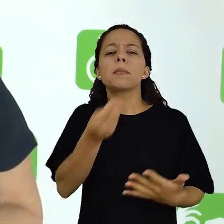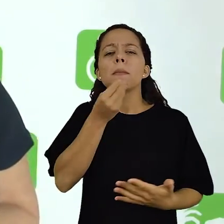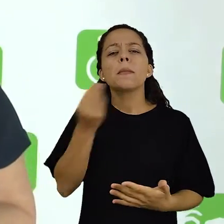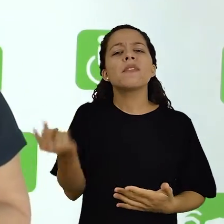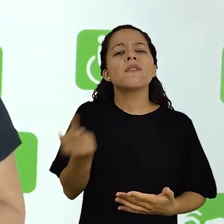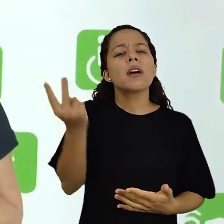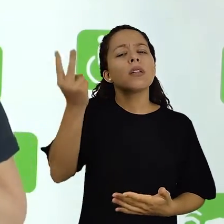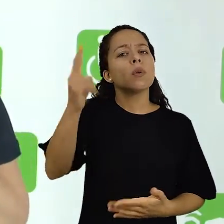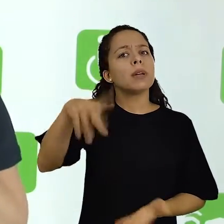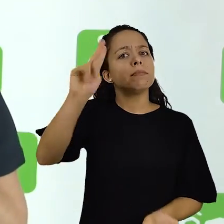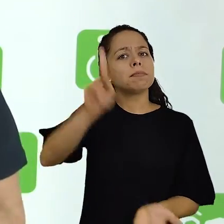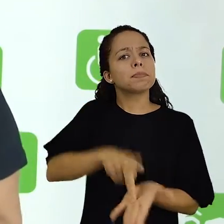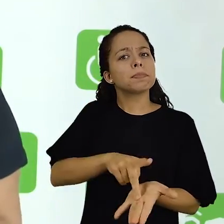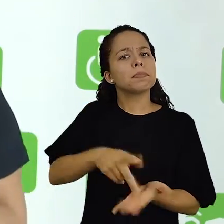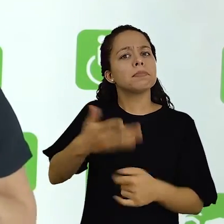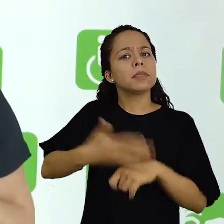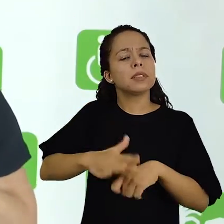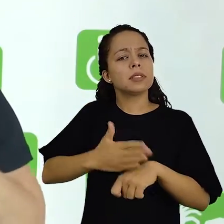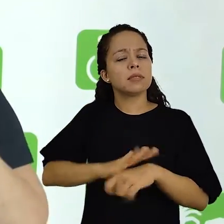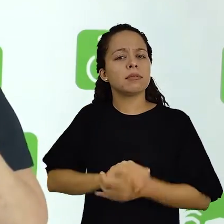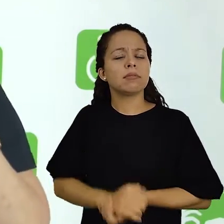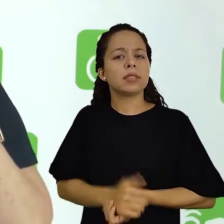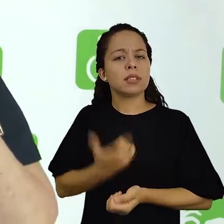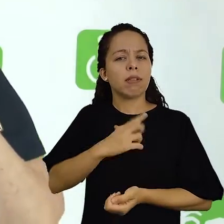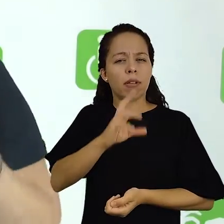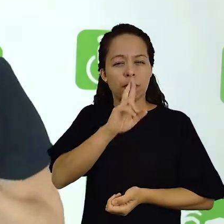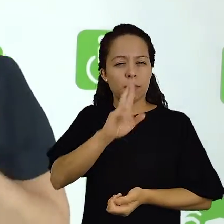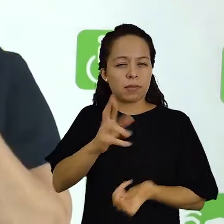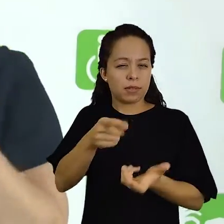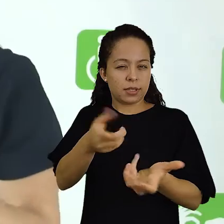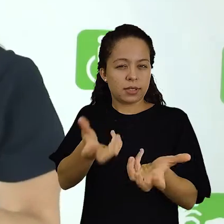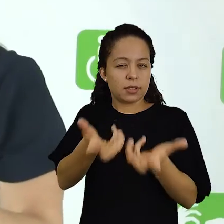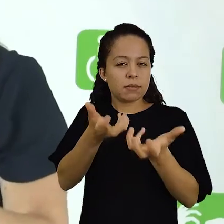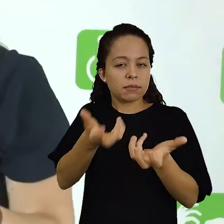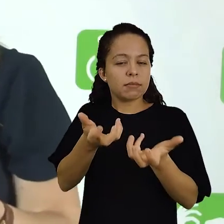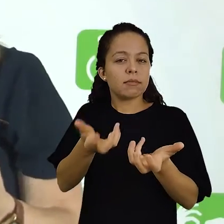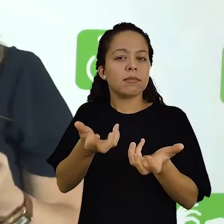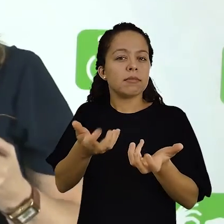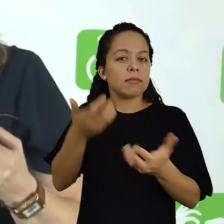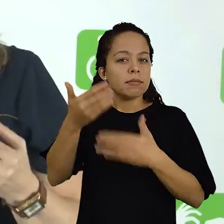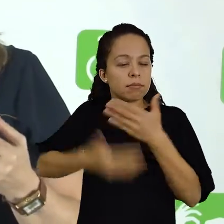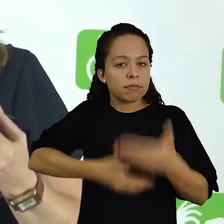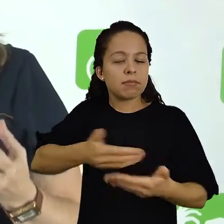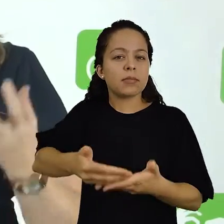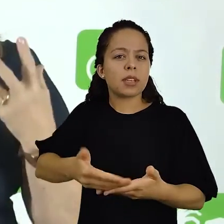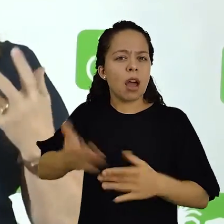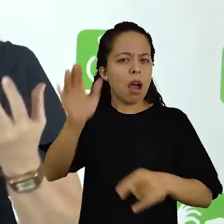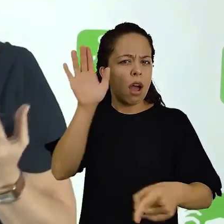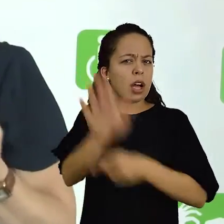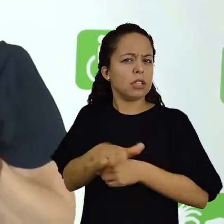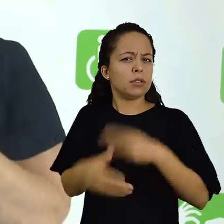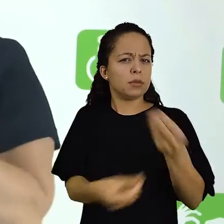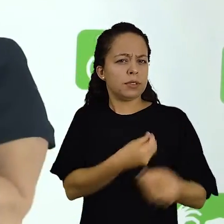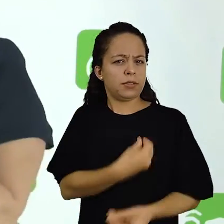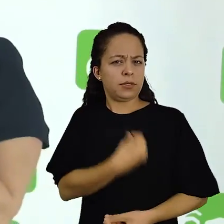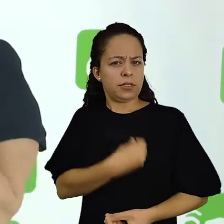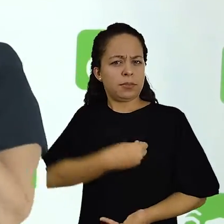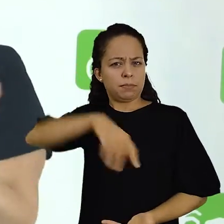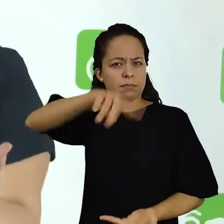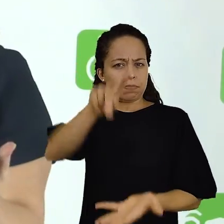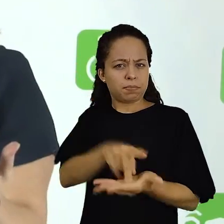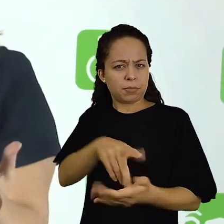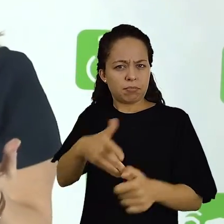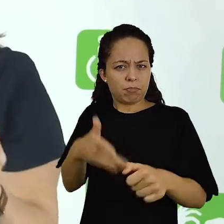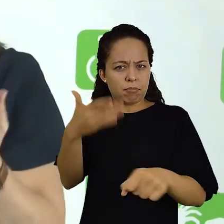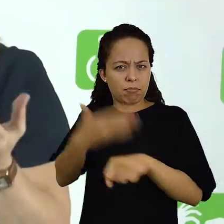pesquisa? Esse resultado, o resultado que você busca atingir, ele pode melhorar a vida prática,